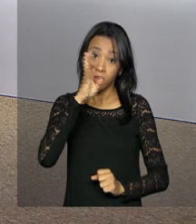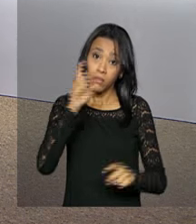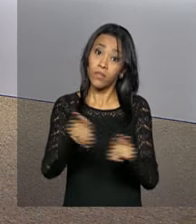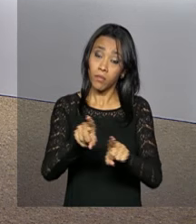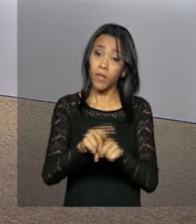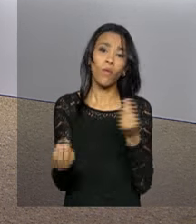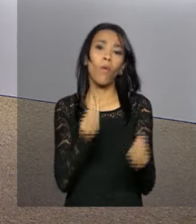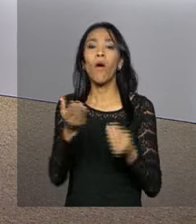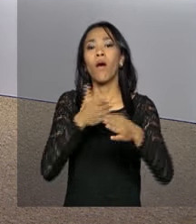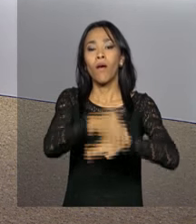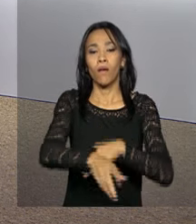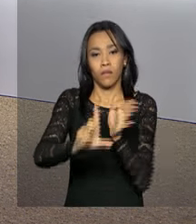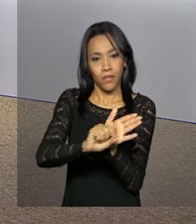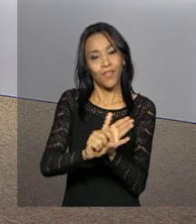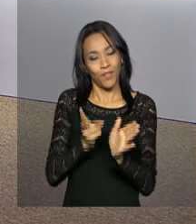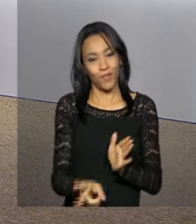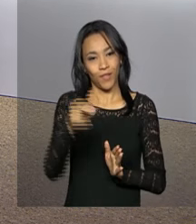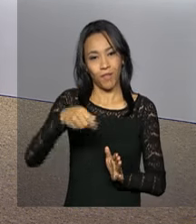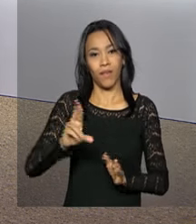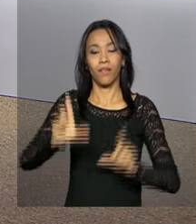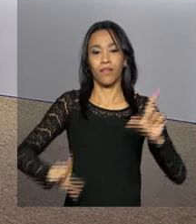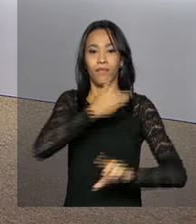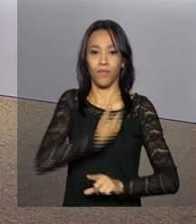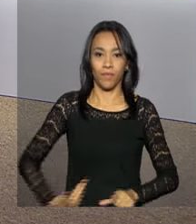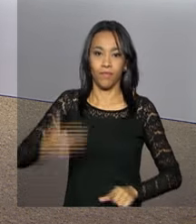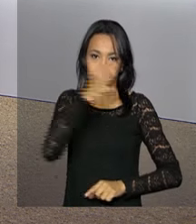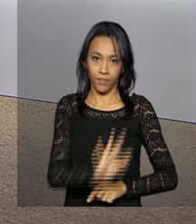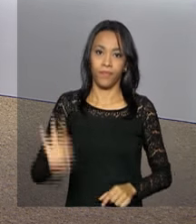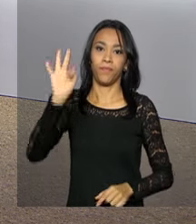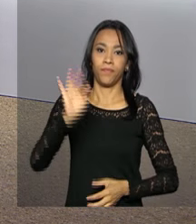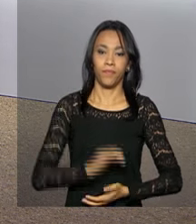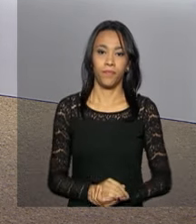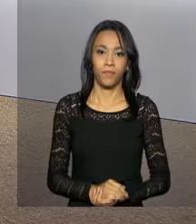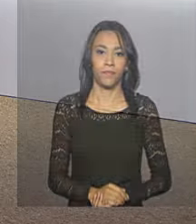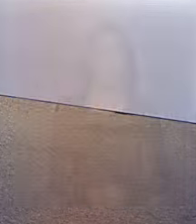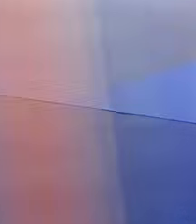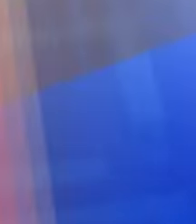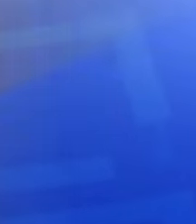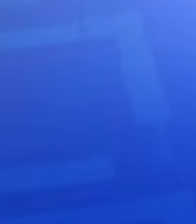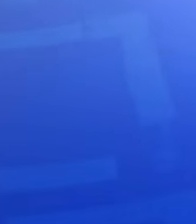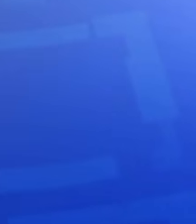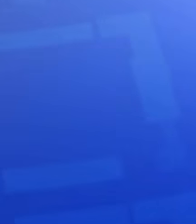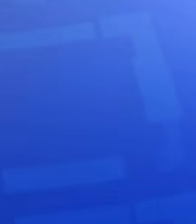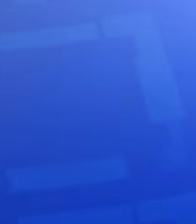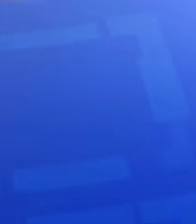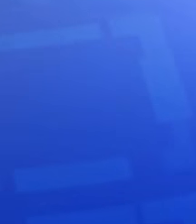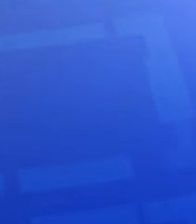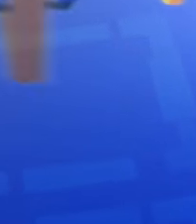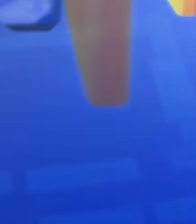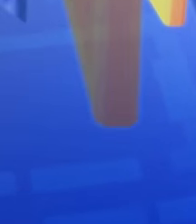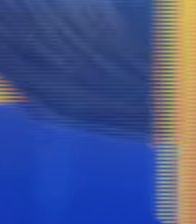nossas redes sociais. E continue com a gente. NBR, a TV do Governo Federal. Tchau. Tchau.